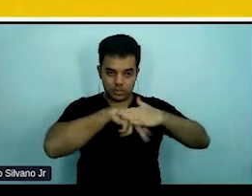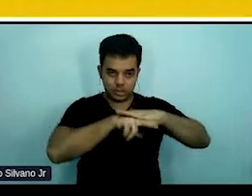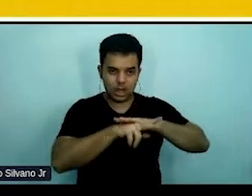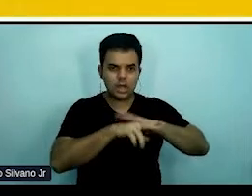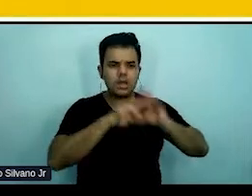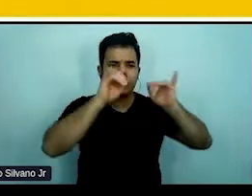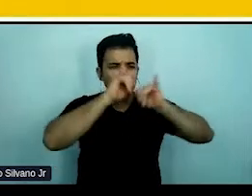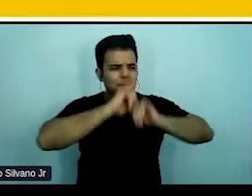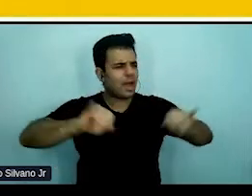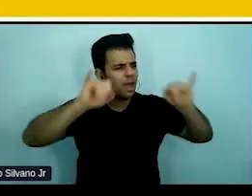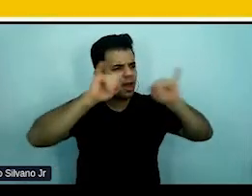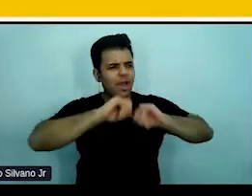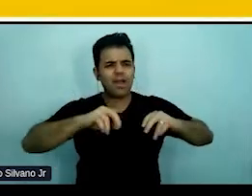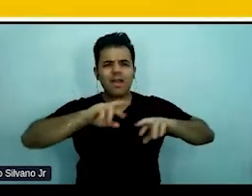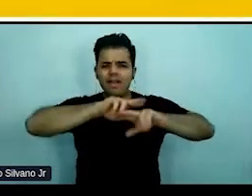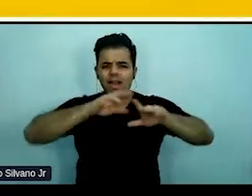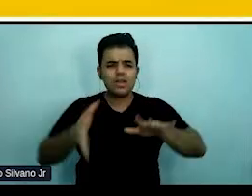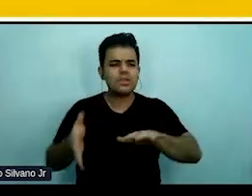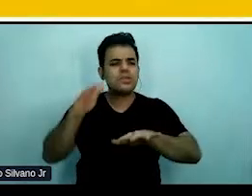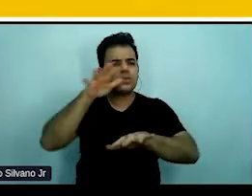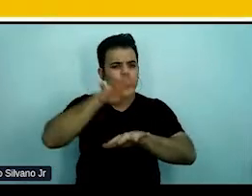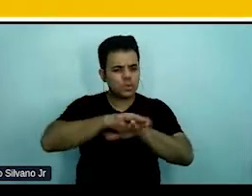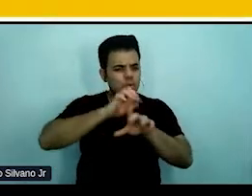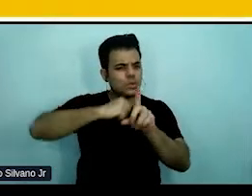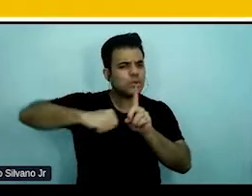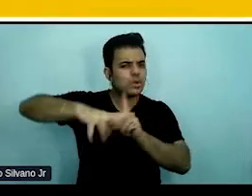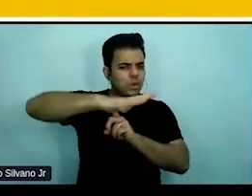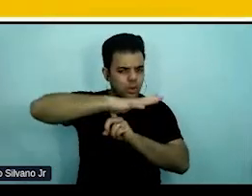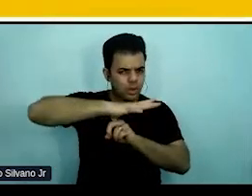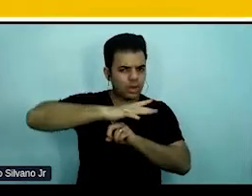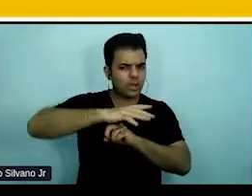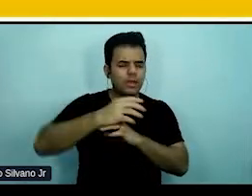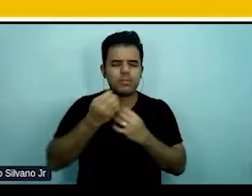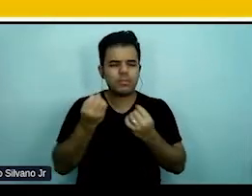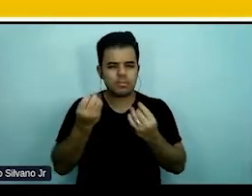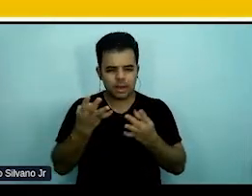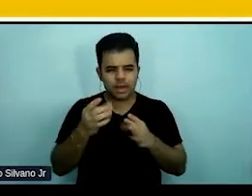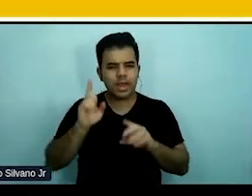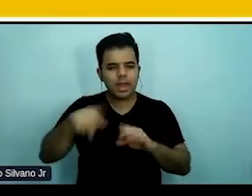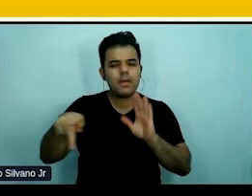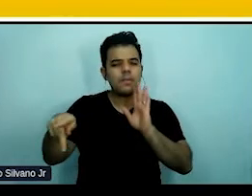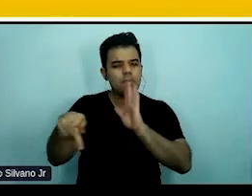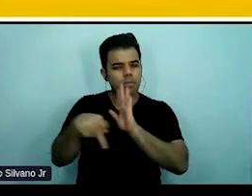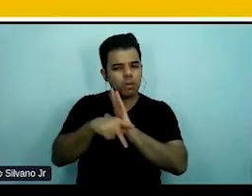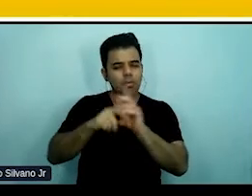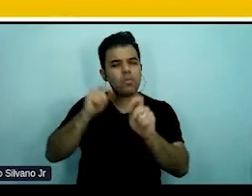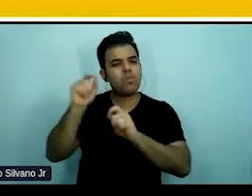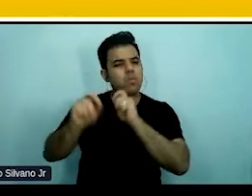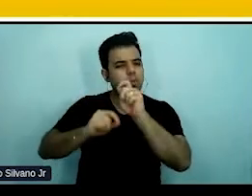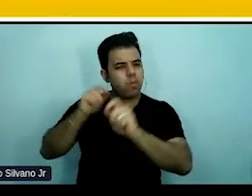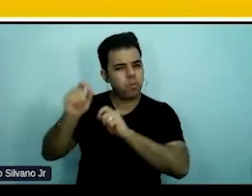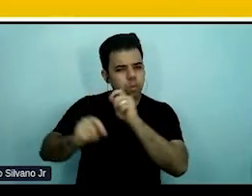diversas ações de inclusão social com base e